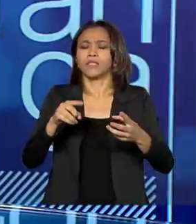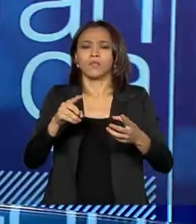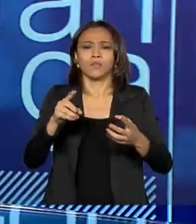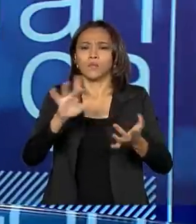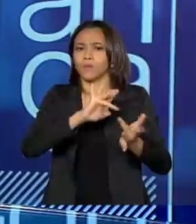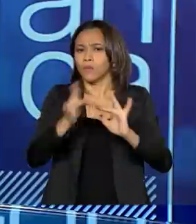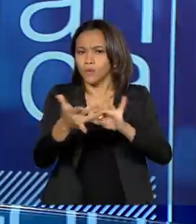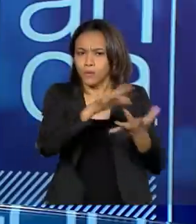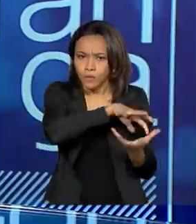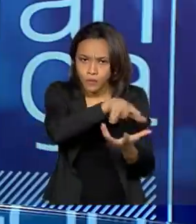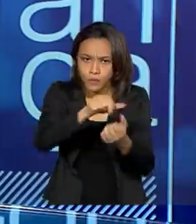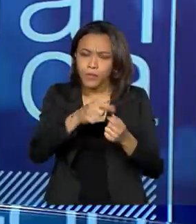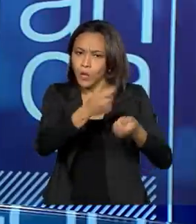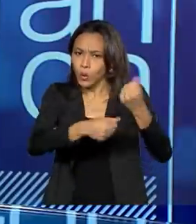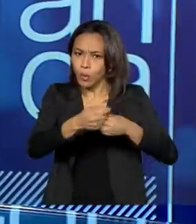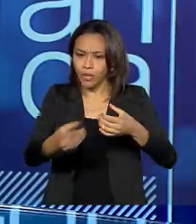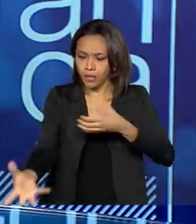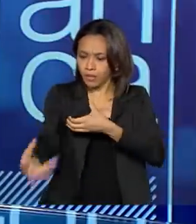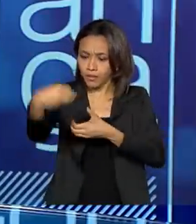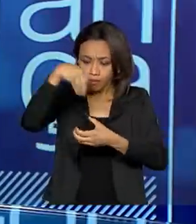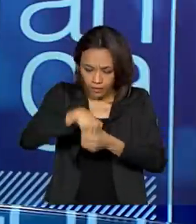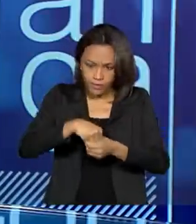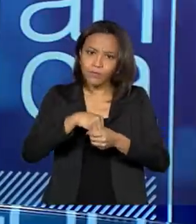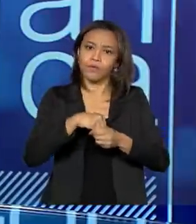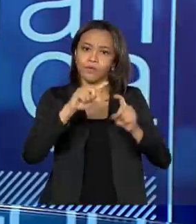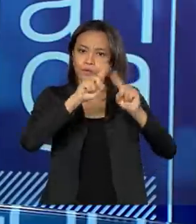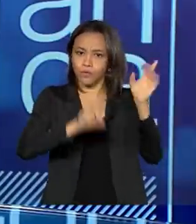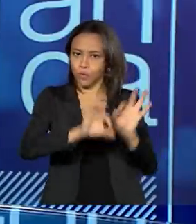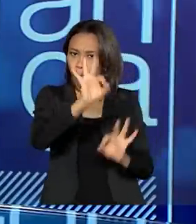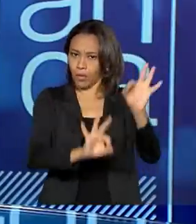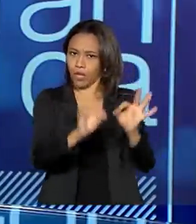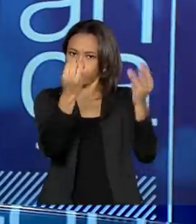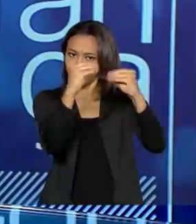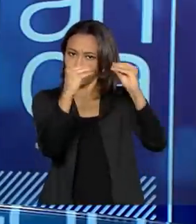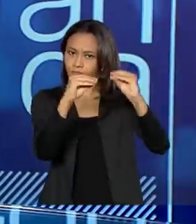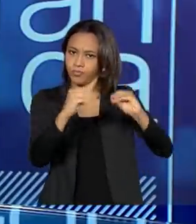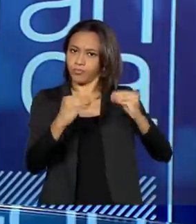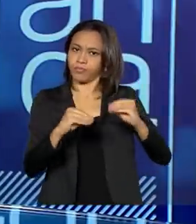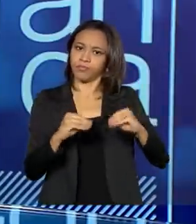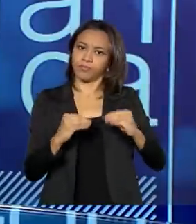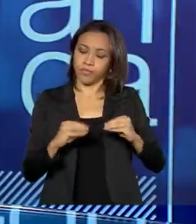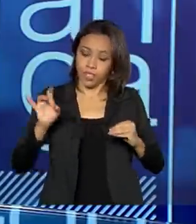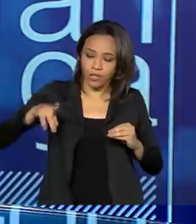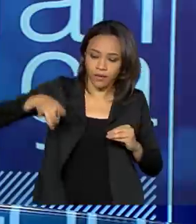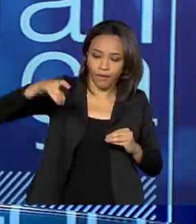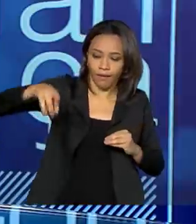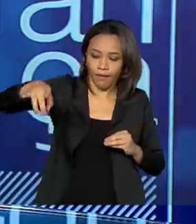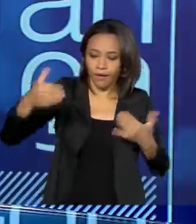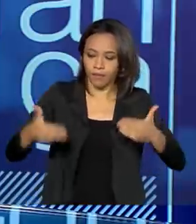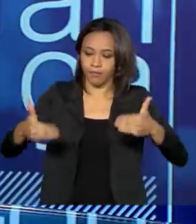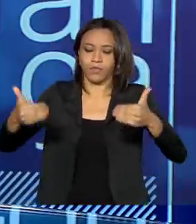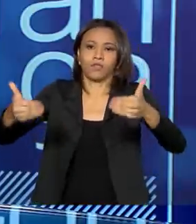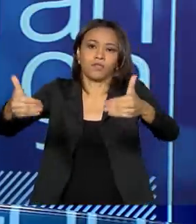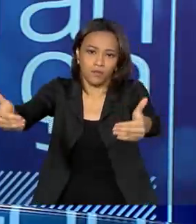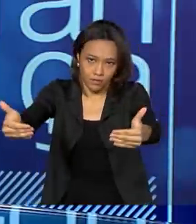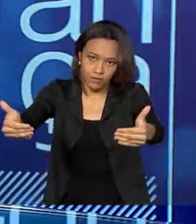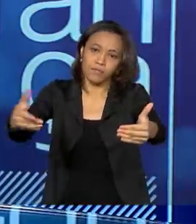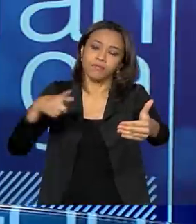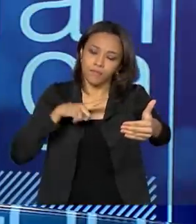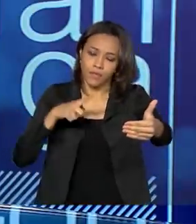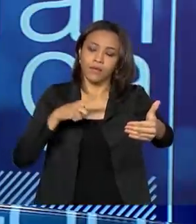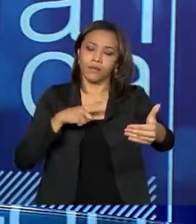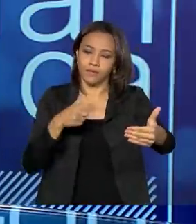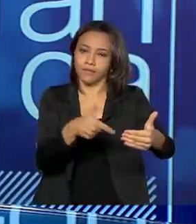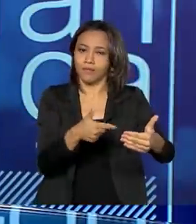economia, então são várias questões que são trazidas, inclusive há representantes de todos esses órgãos na